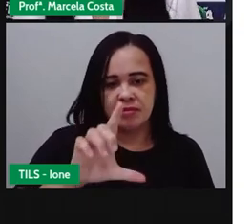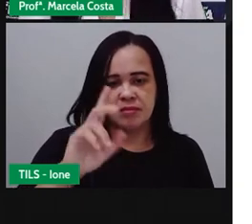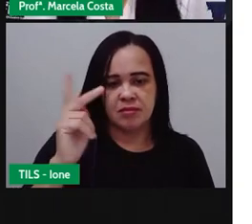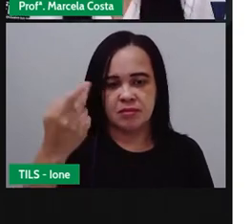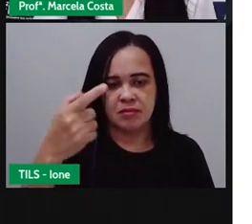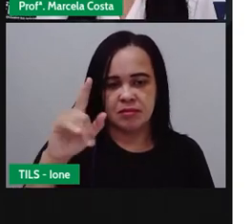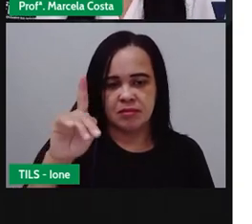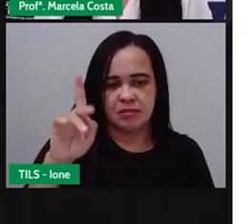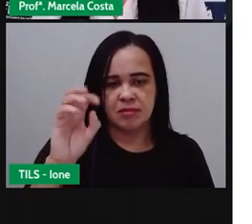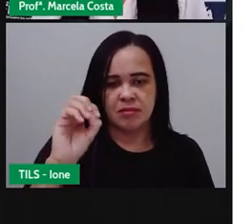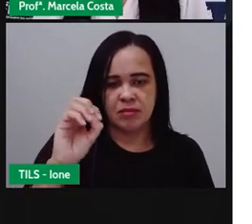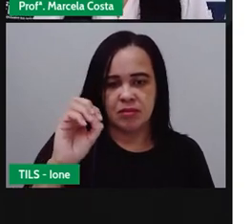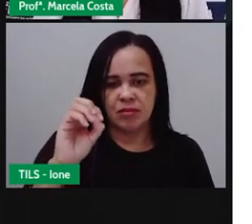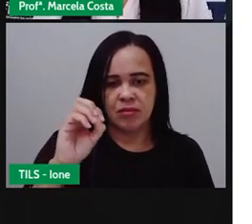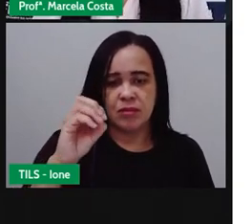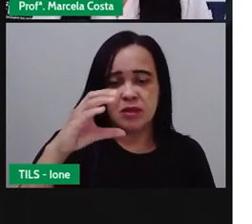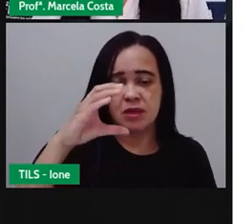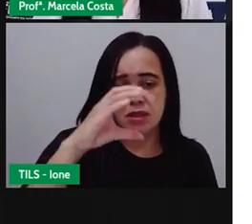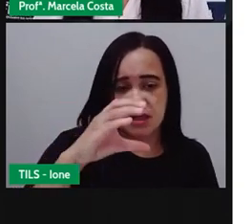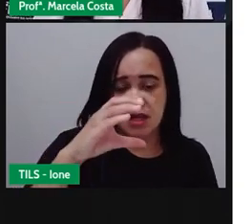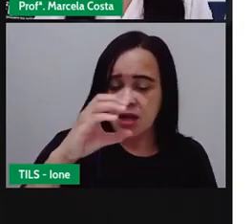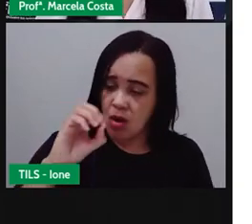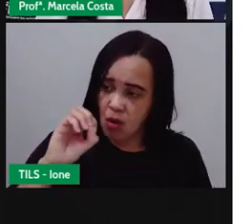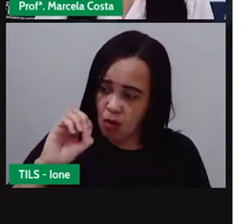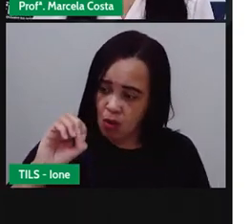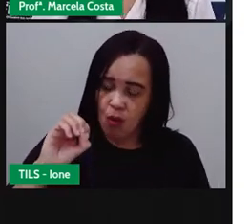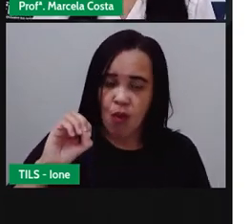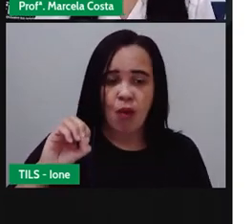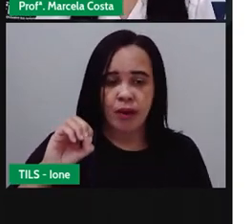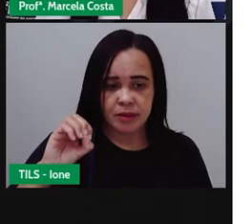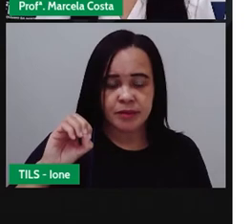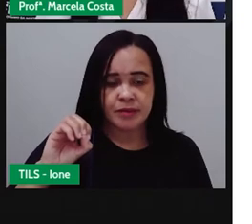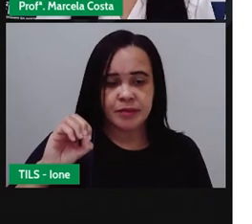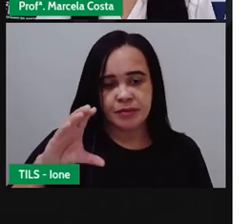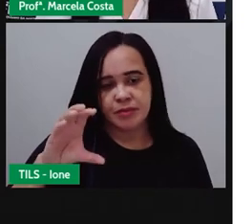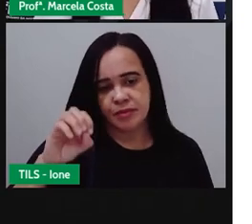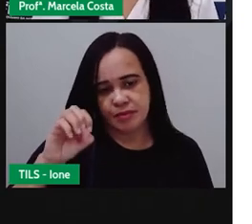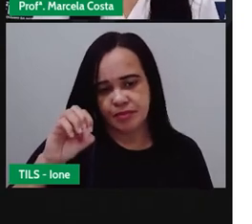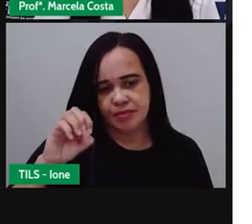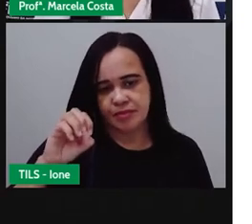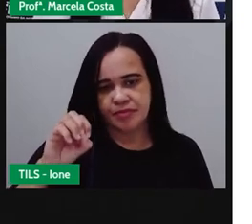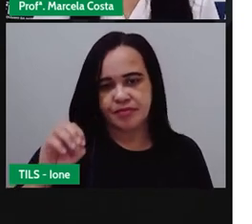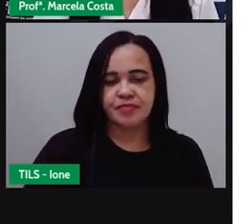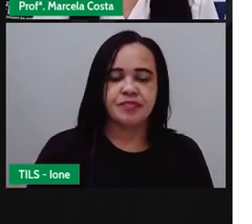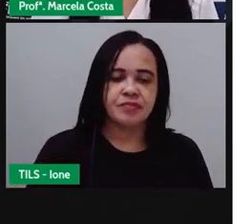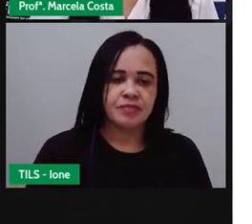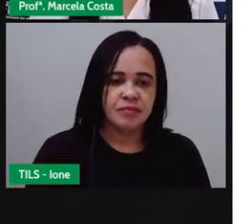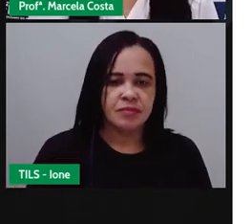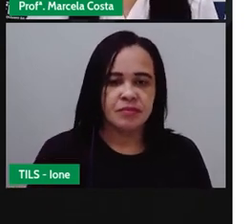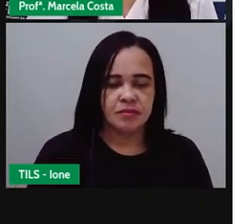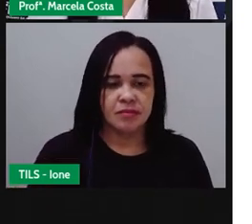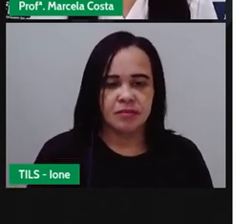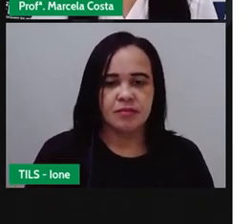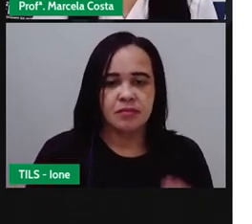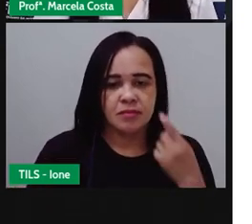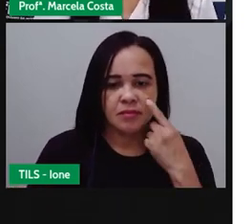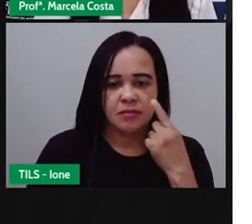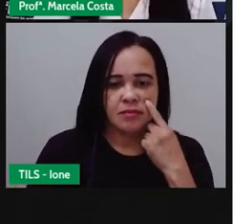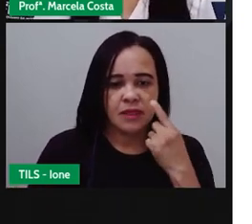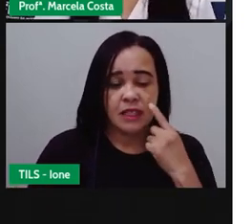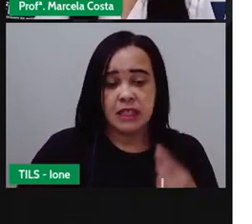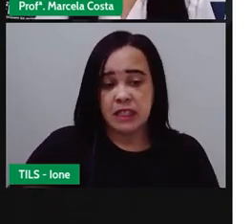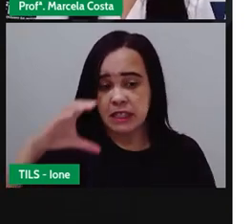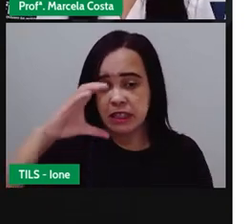aí no início da palavra, C, O, CO. A gente vai ter aqui